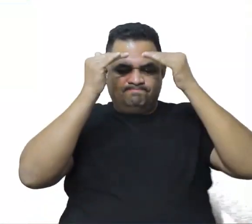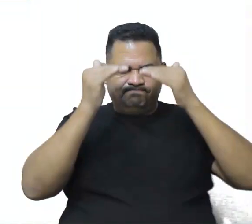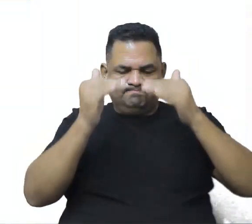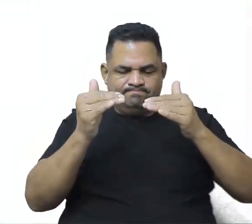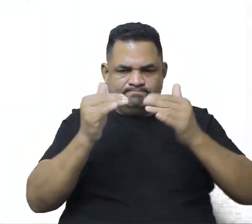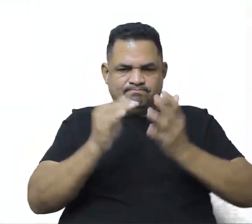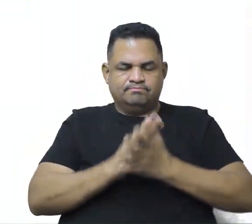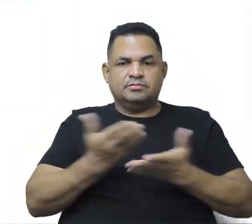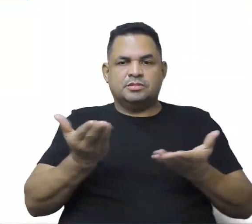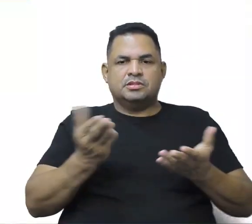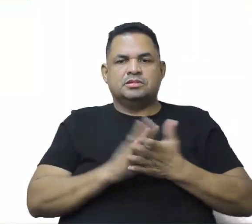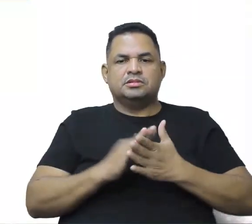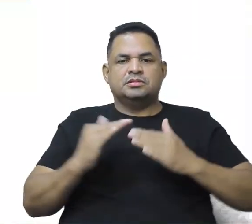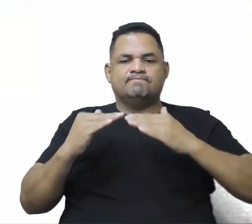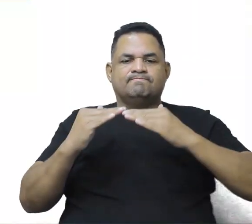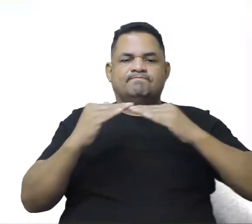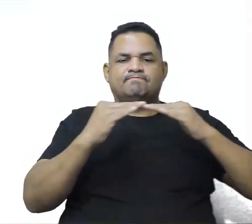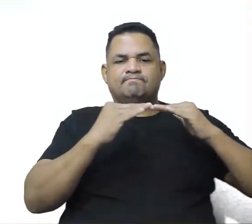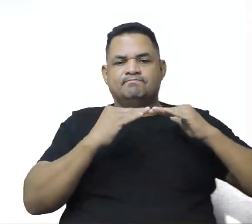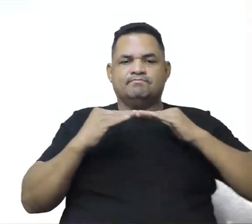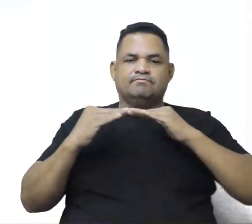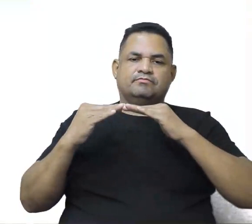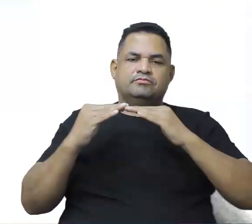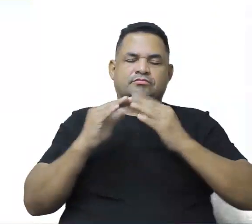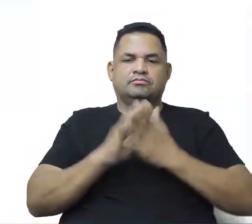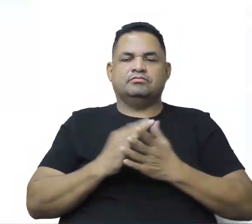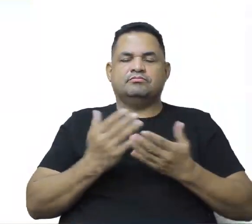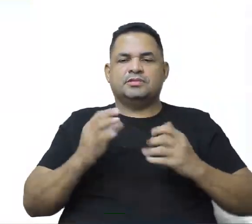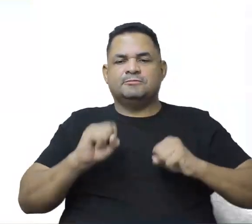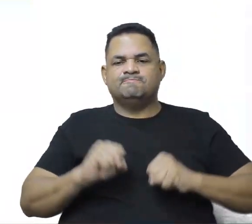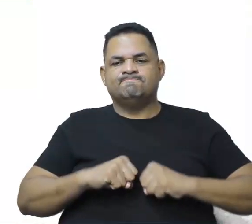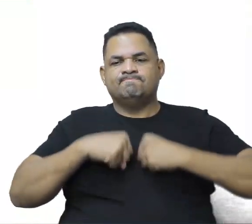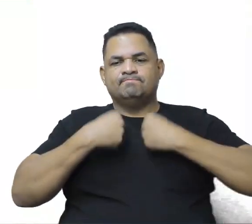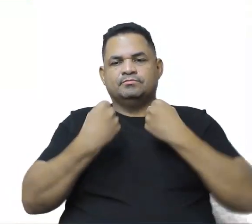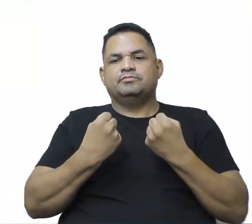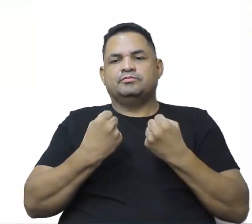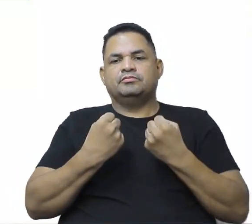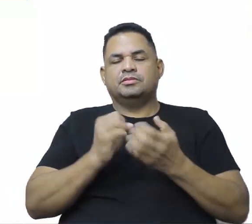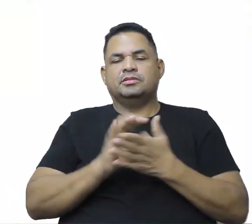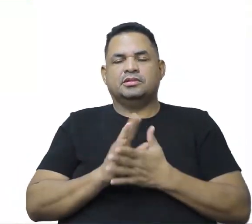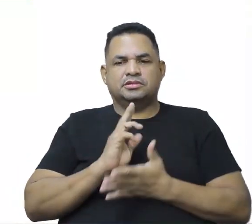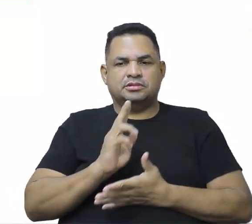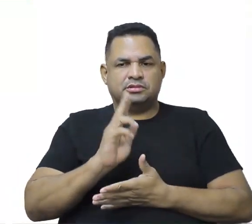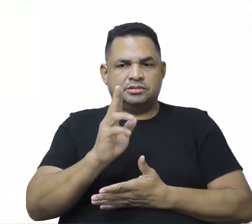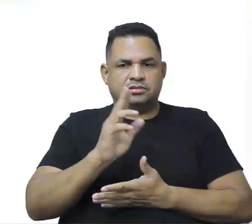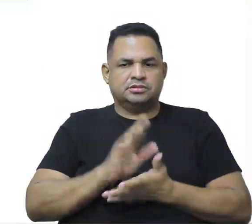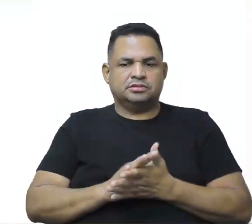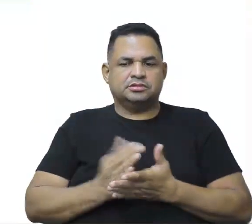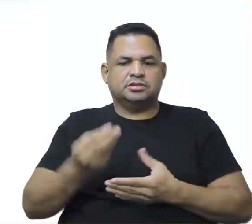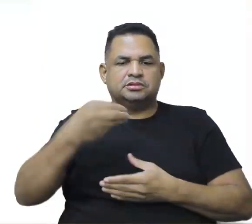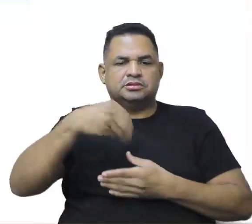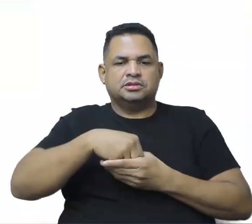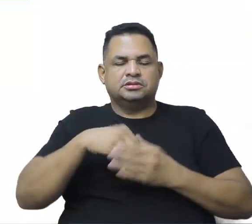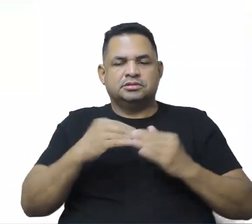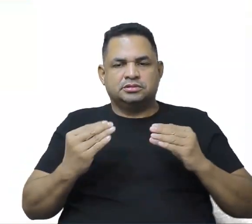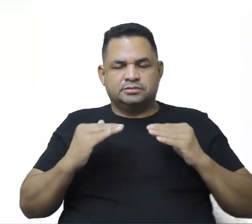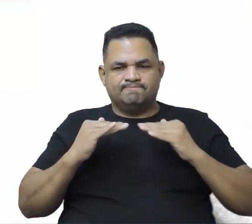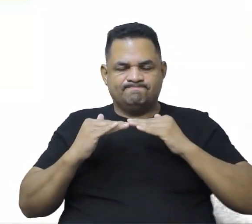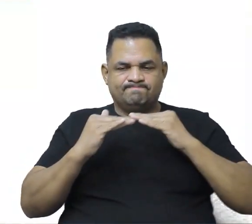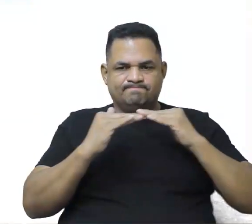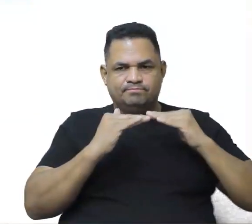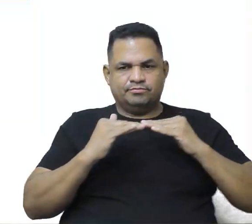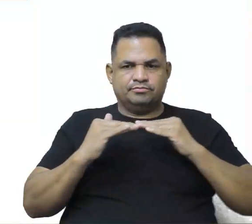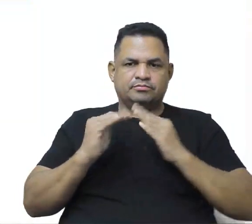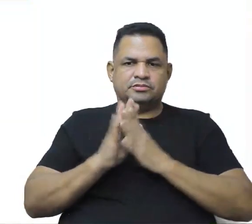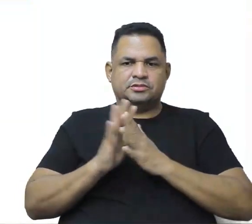a certos padrões, né? E nos esforçarmos para cada vez mais a gente fazer parte desses padrões, né? E